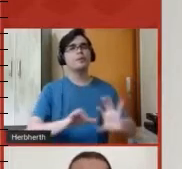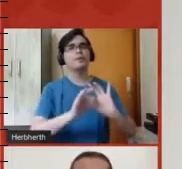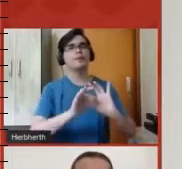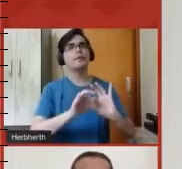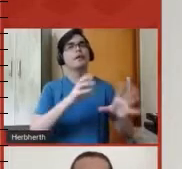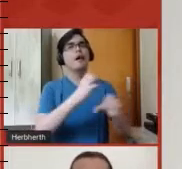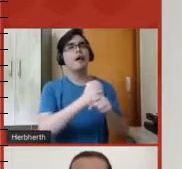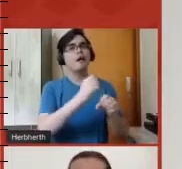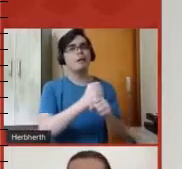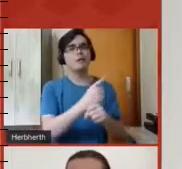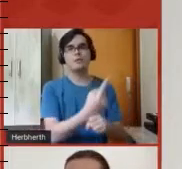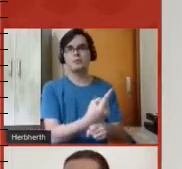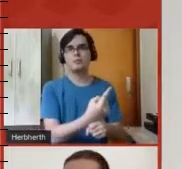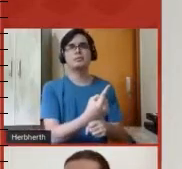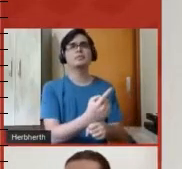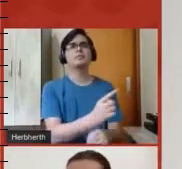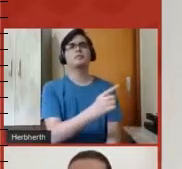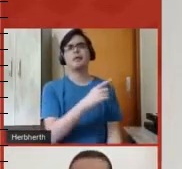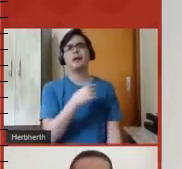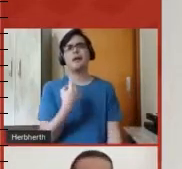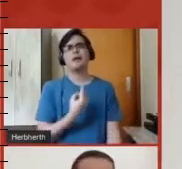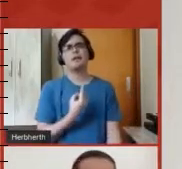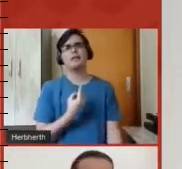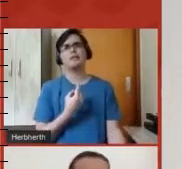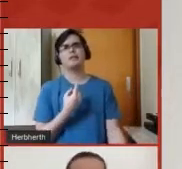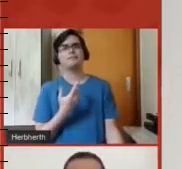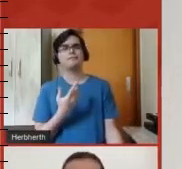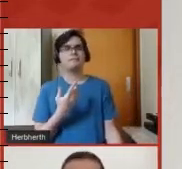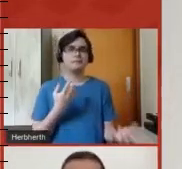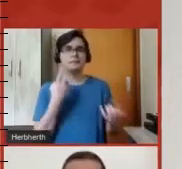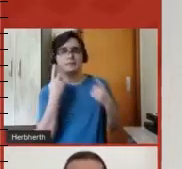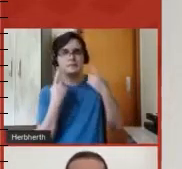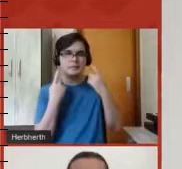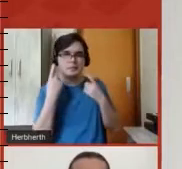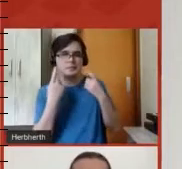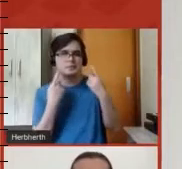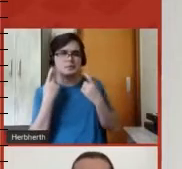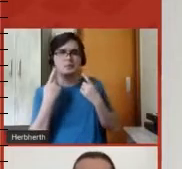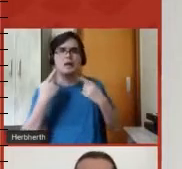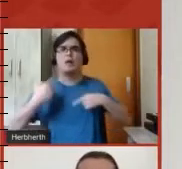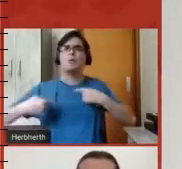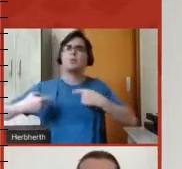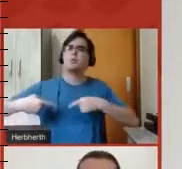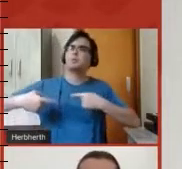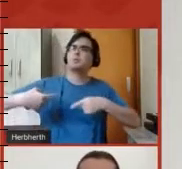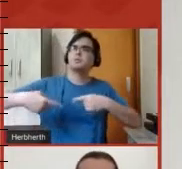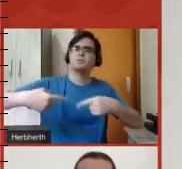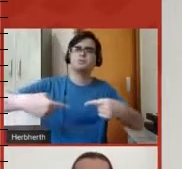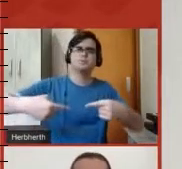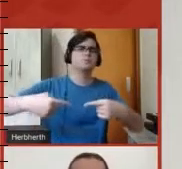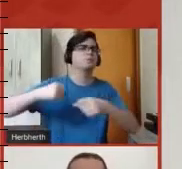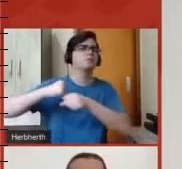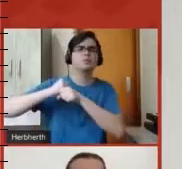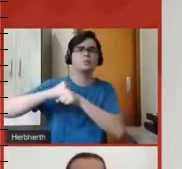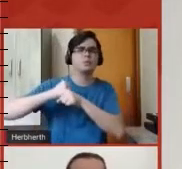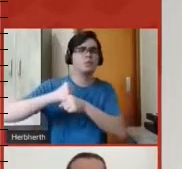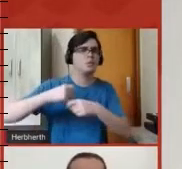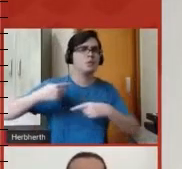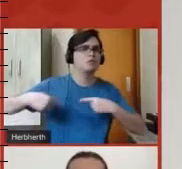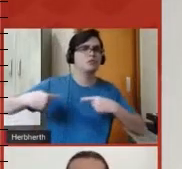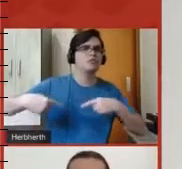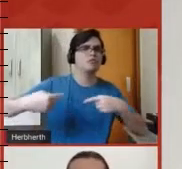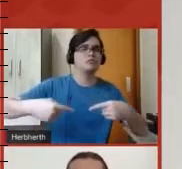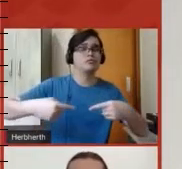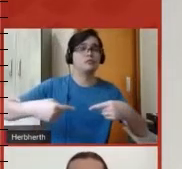tomam as nossas preocupações, as nossas discussões já há bastante tempo e,